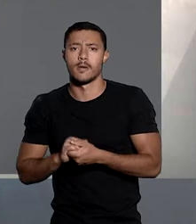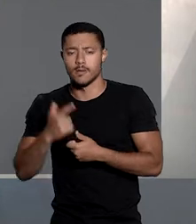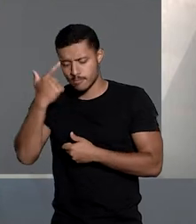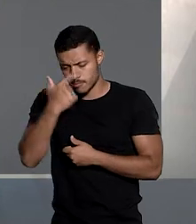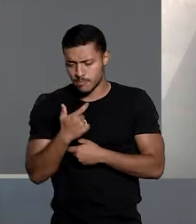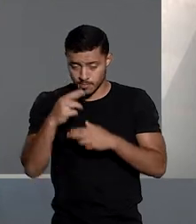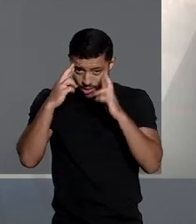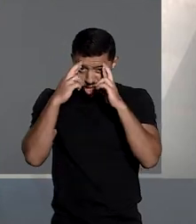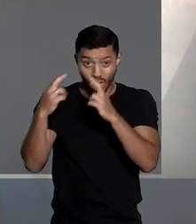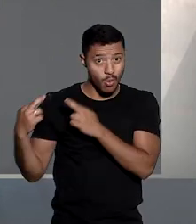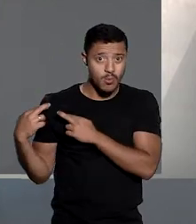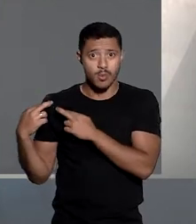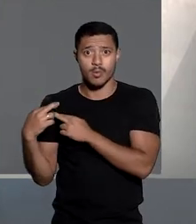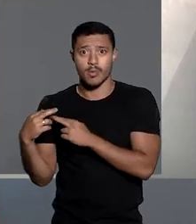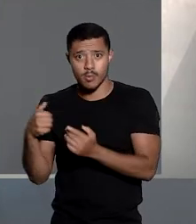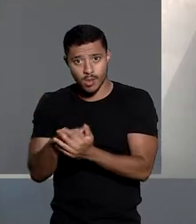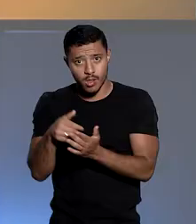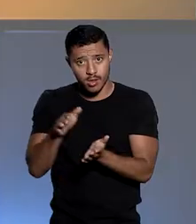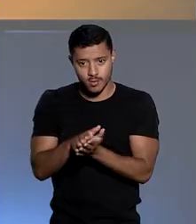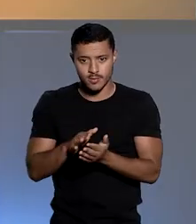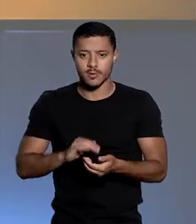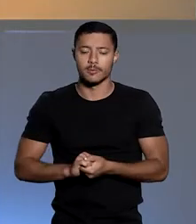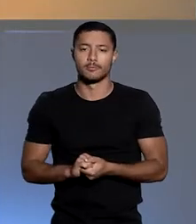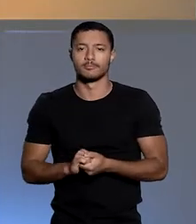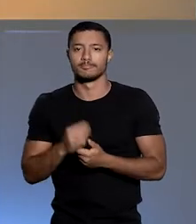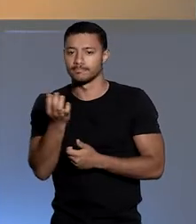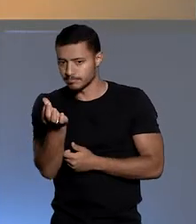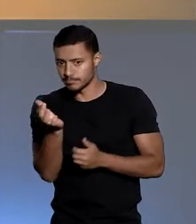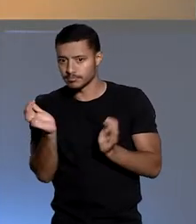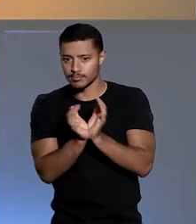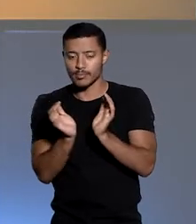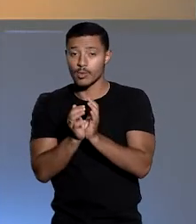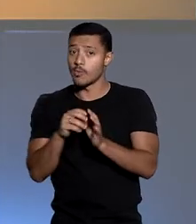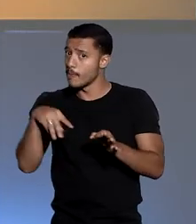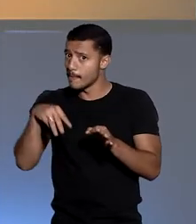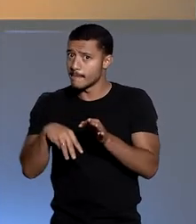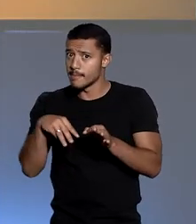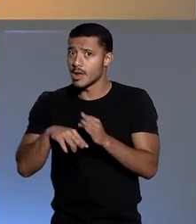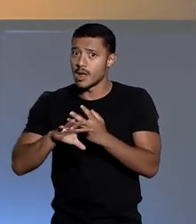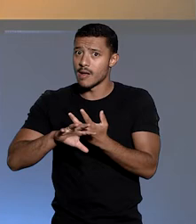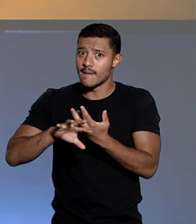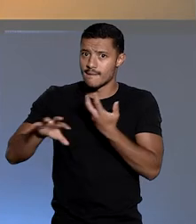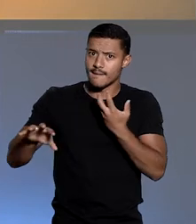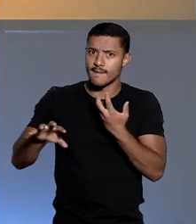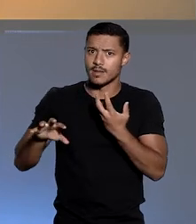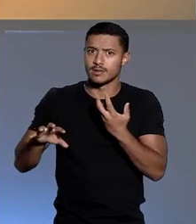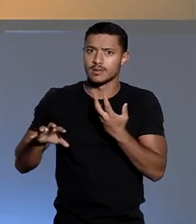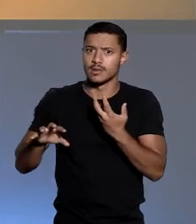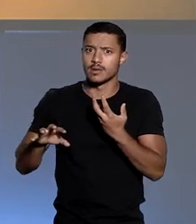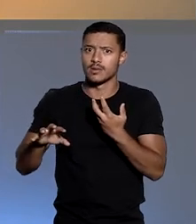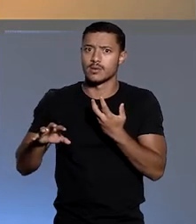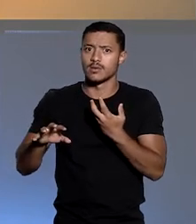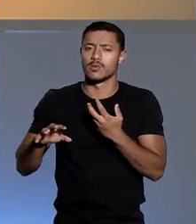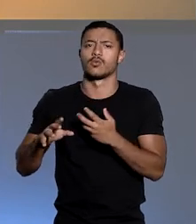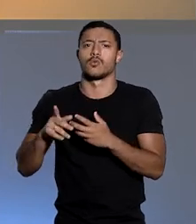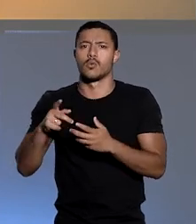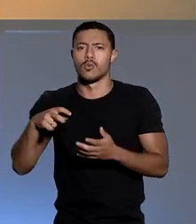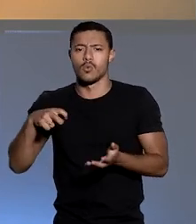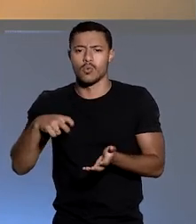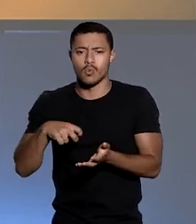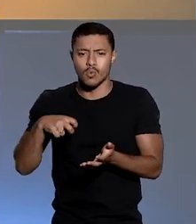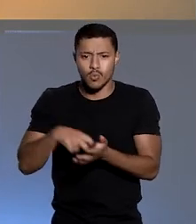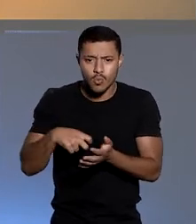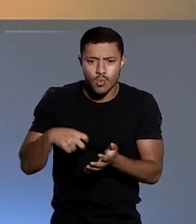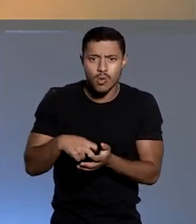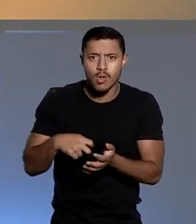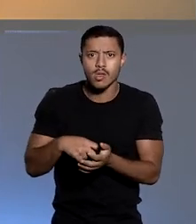sua responsabilidade pelos débitos. E na sexta turma, os ministros afastaram configuração de estelionato em fraude